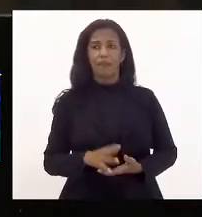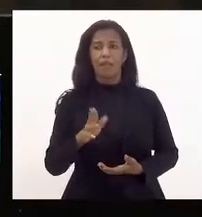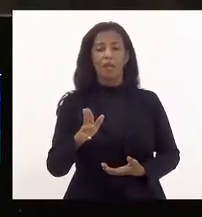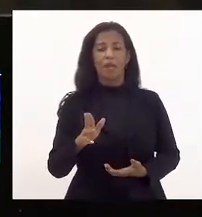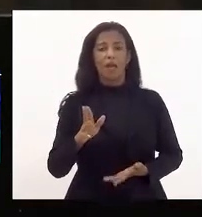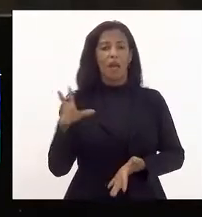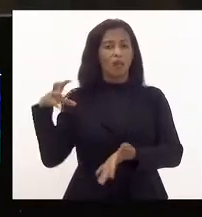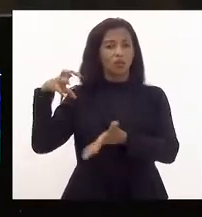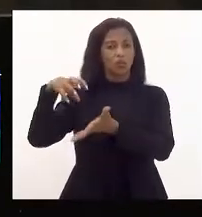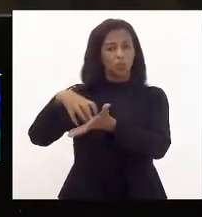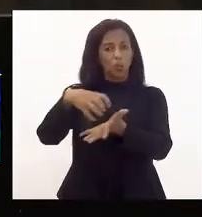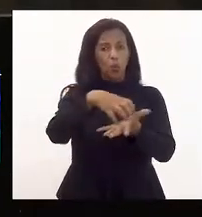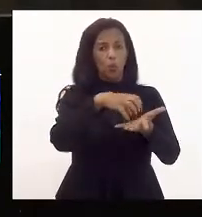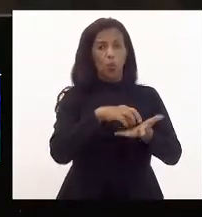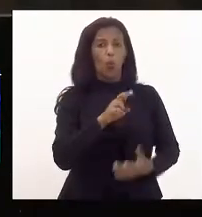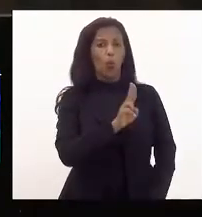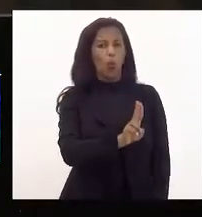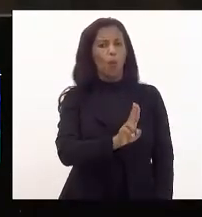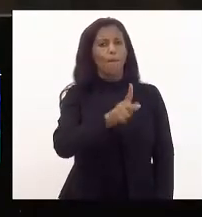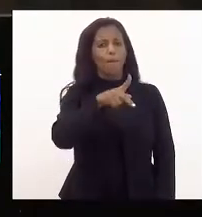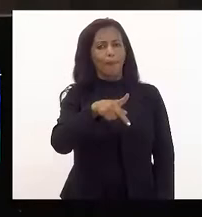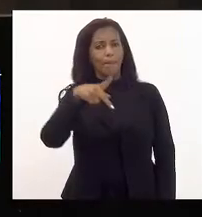unidades de polícia pacificadora